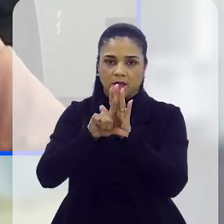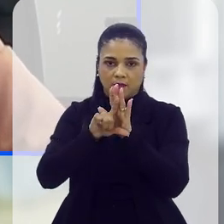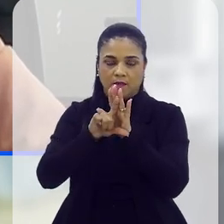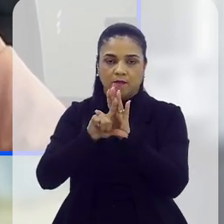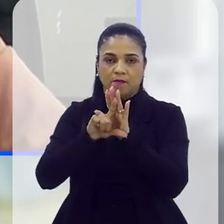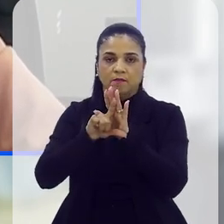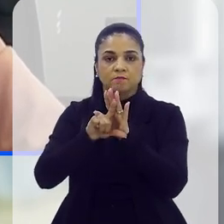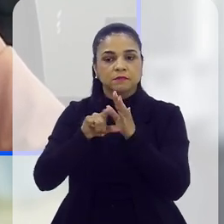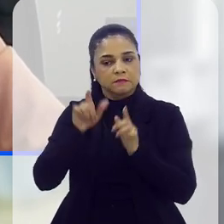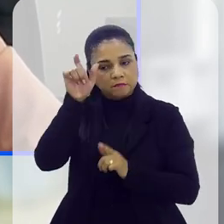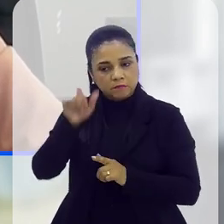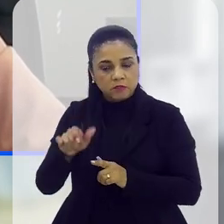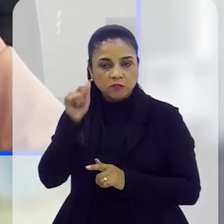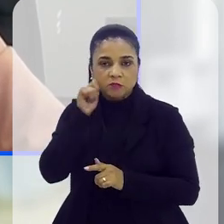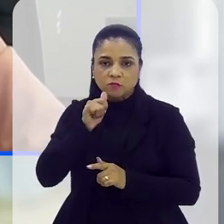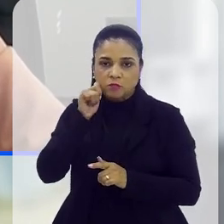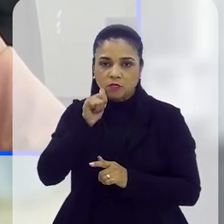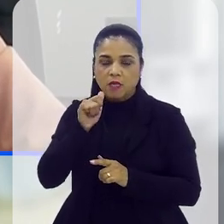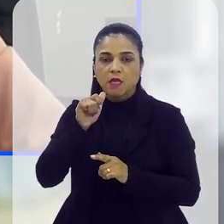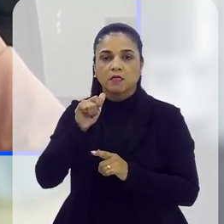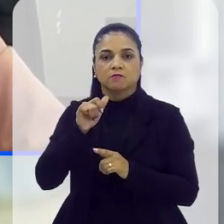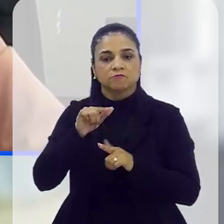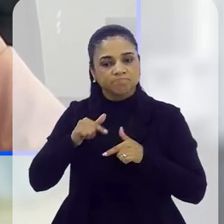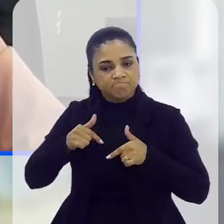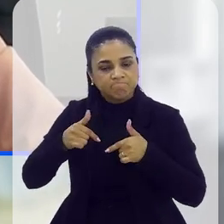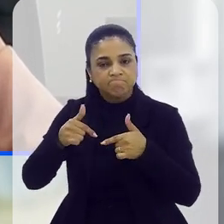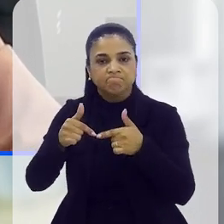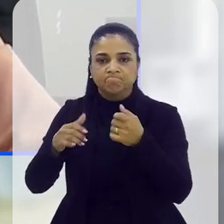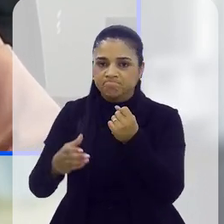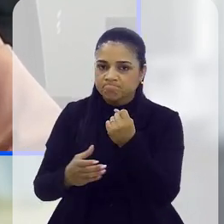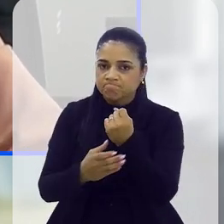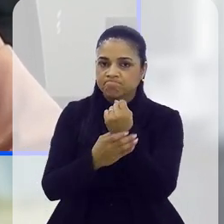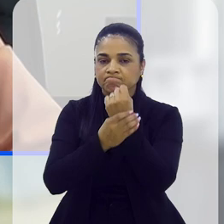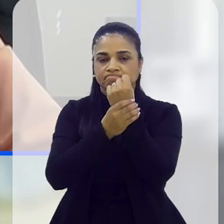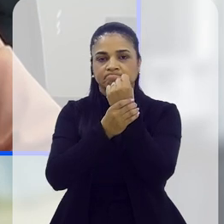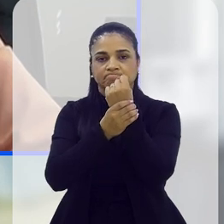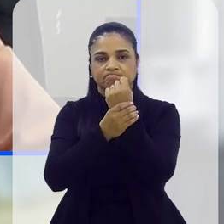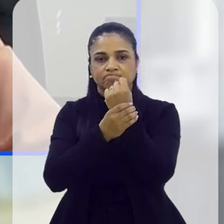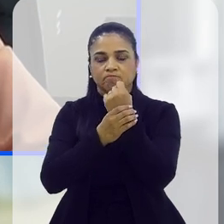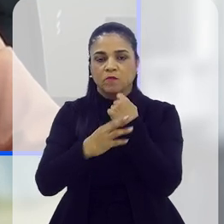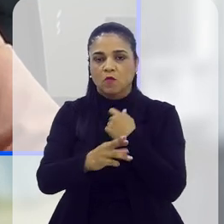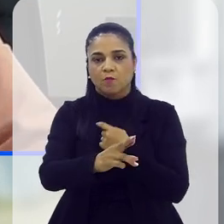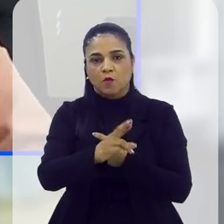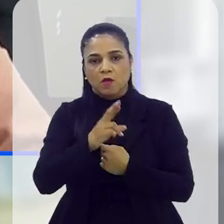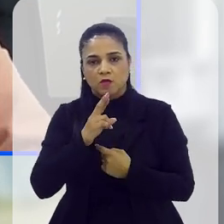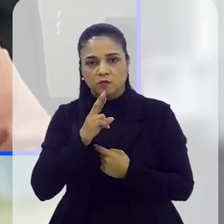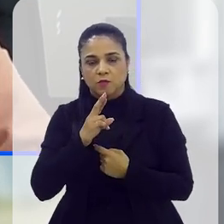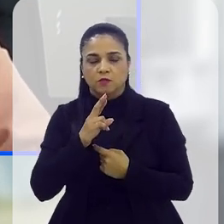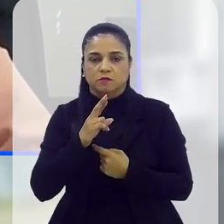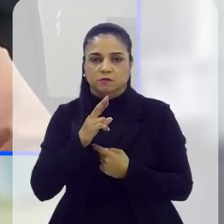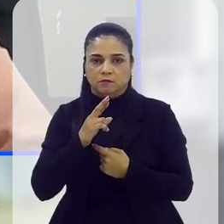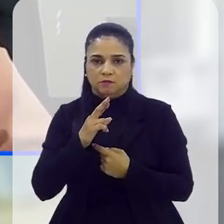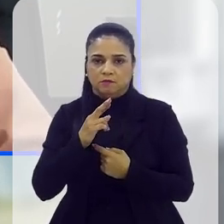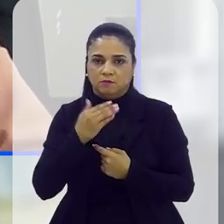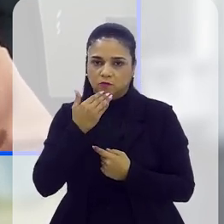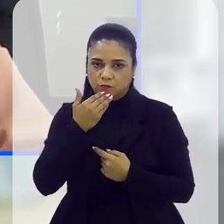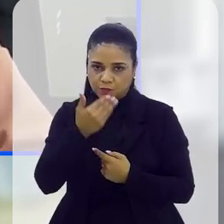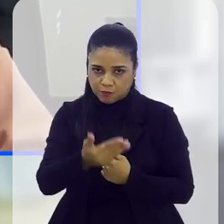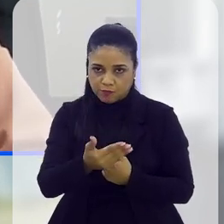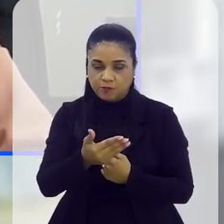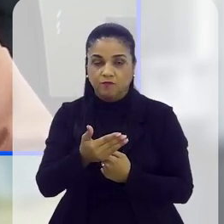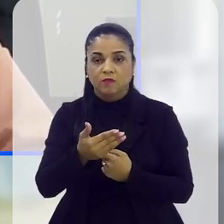da lei para que as mulheres possam ter efetividade como resposta às suas